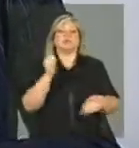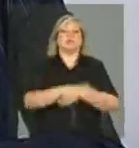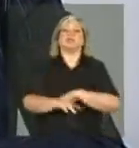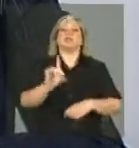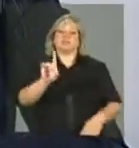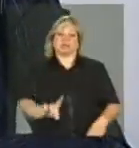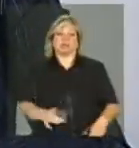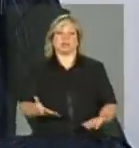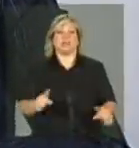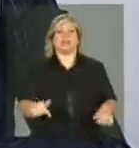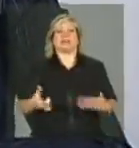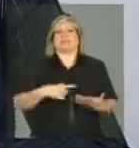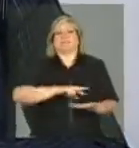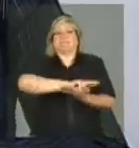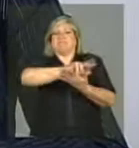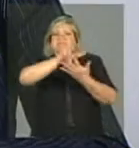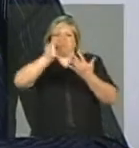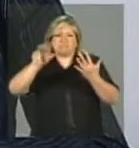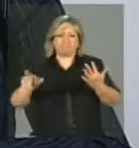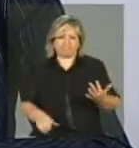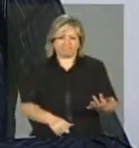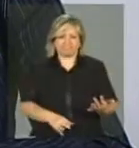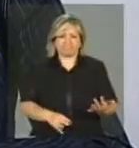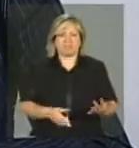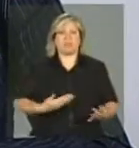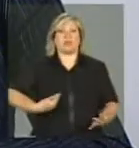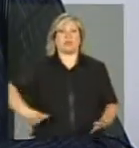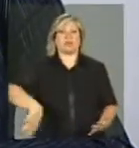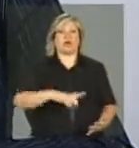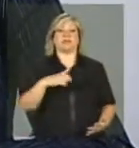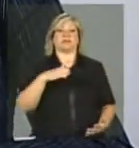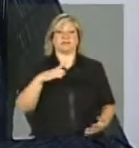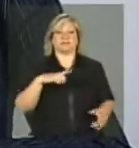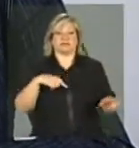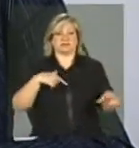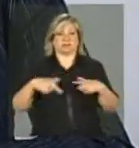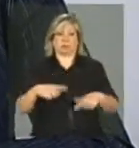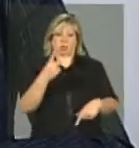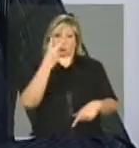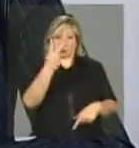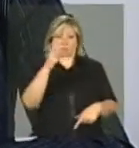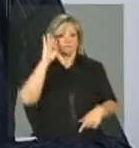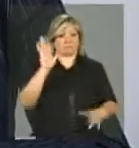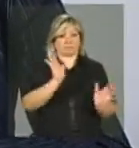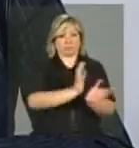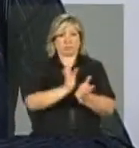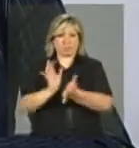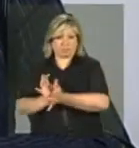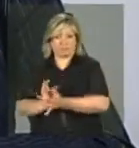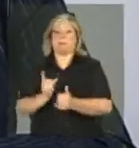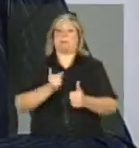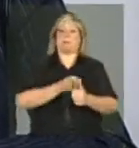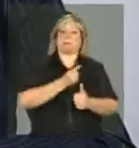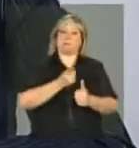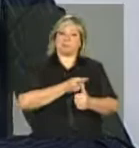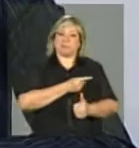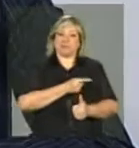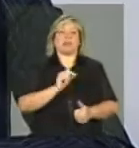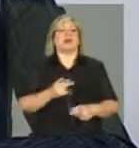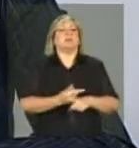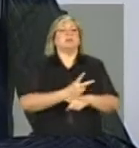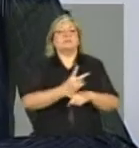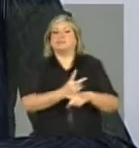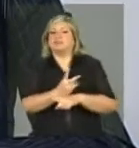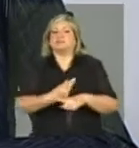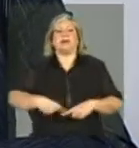capilaridade gigantesca, nós atuamos em duas frentes, duas principais frentes. A primeira é a busca dessas